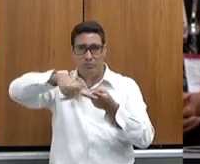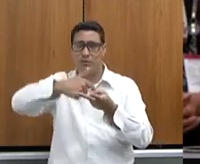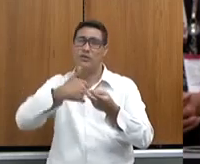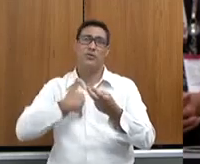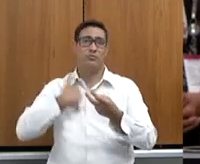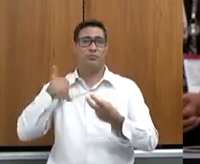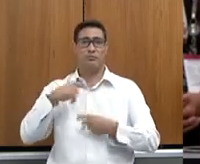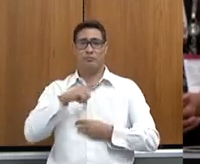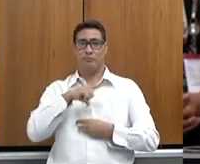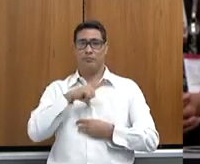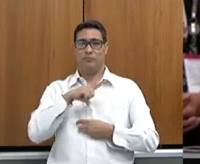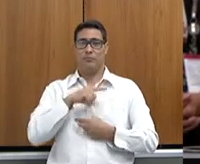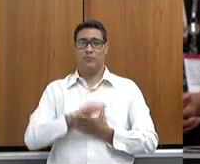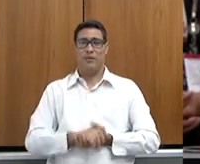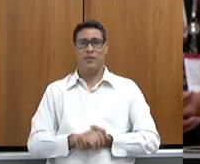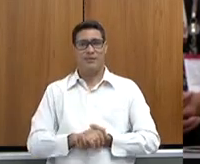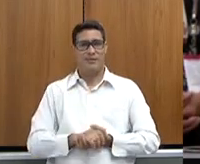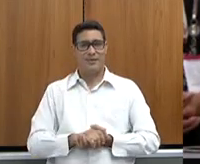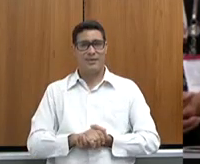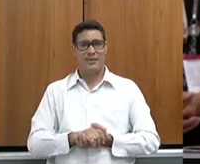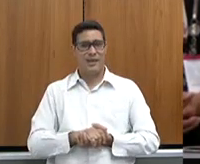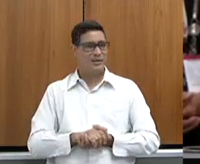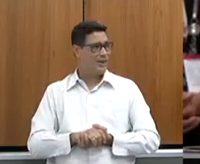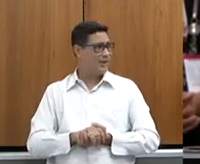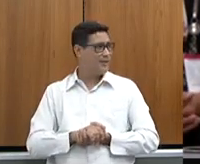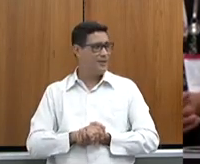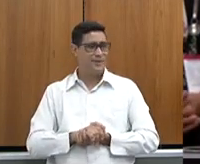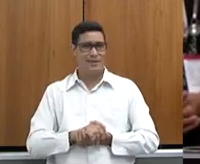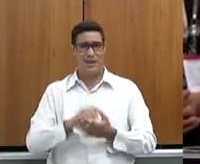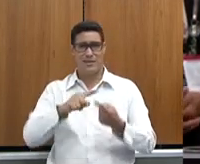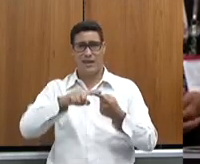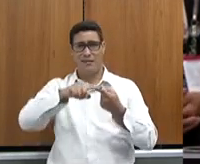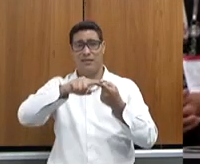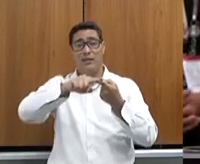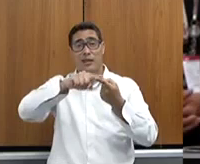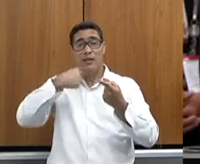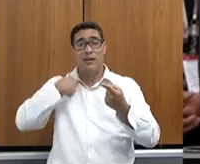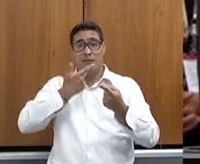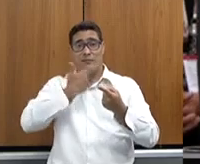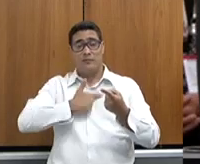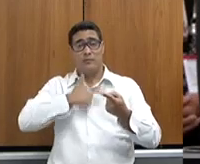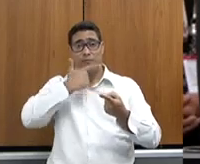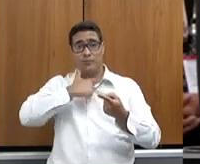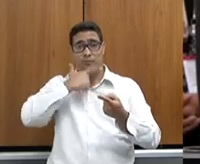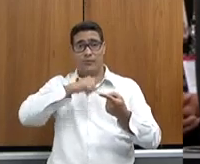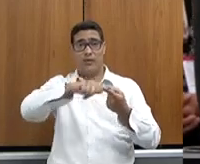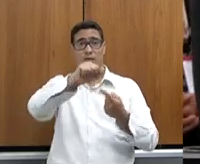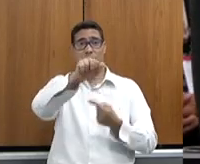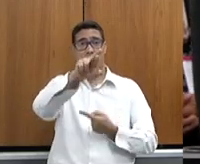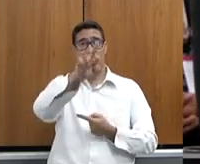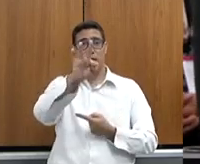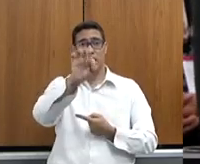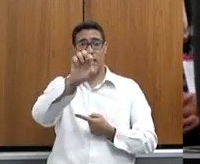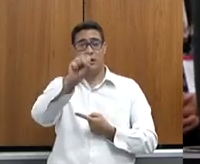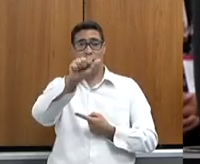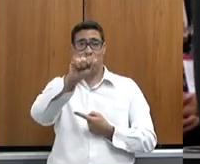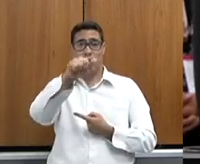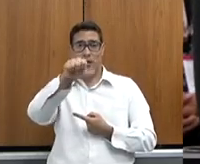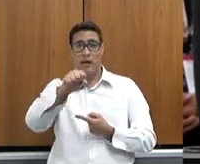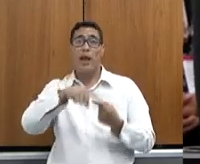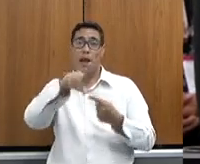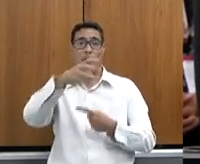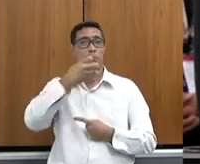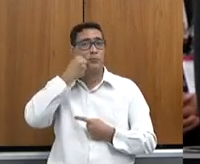Próximo, por favor. Aqui, falando dos queijos artesanais, eu já mencionei a defesa do título de Patrimônio Imaterial da